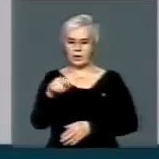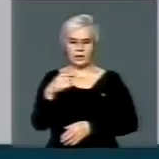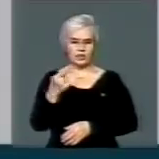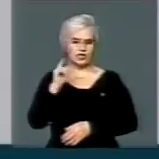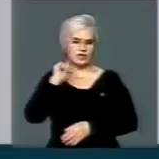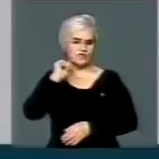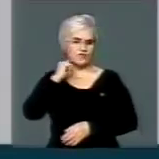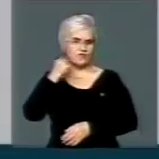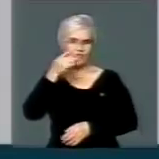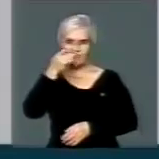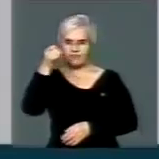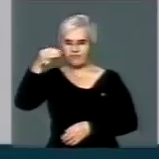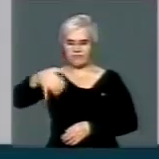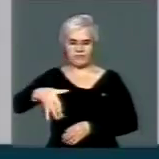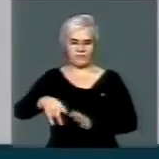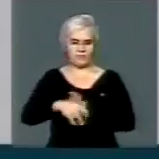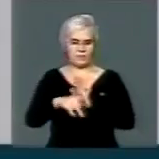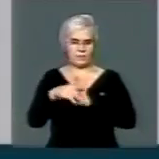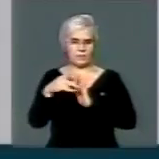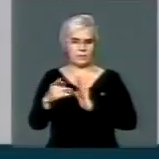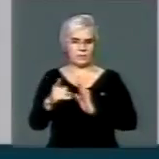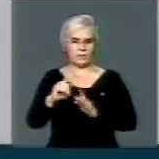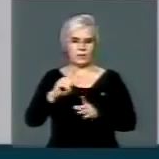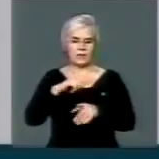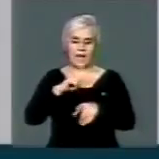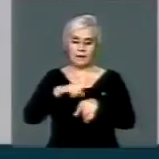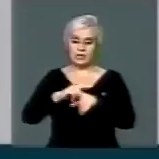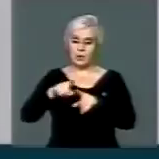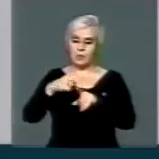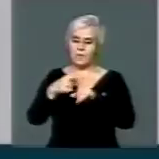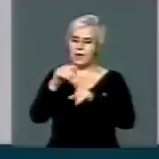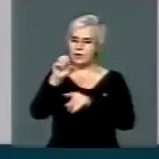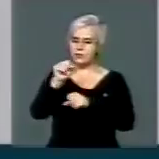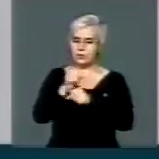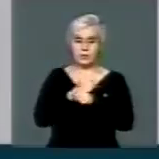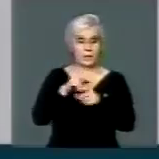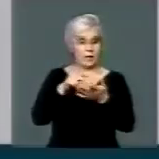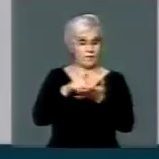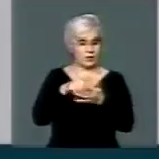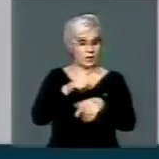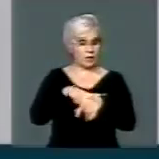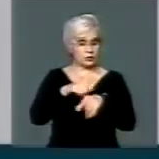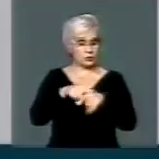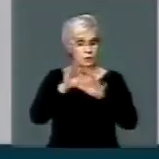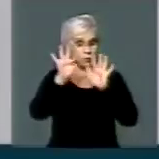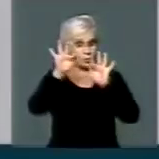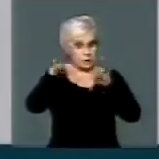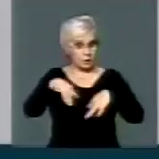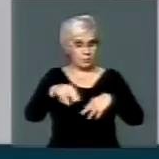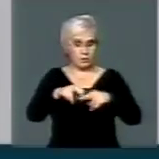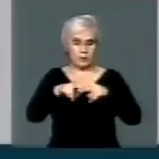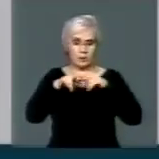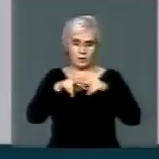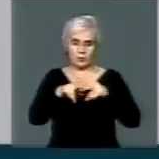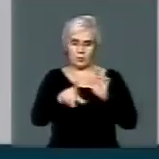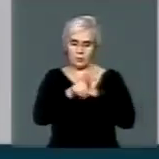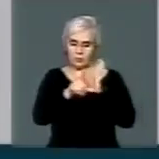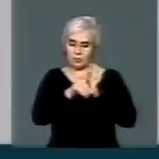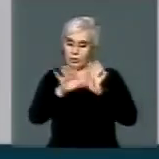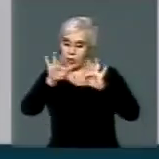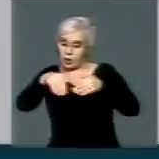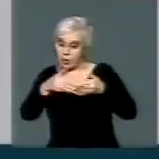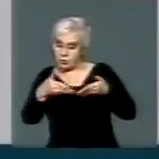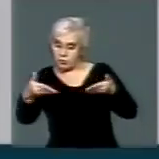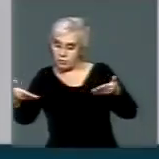vazadouros a céu aberto, cujo prazo se encerra em virtude da legislação, se encerra